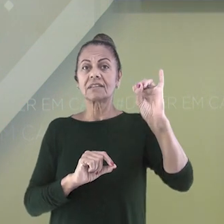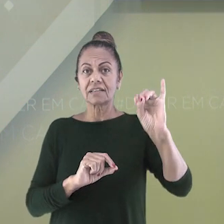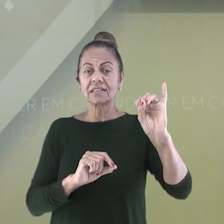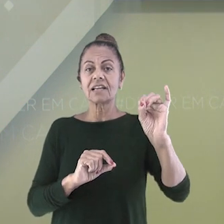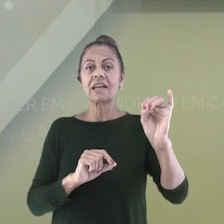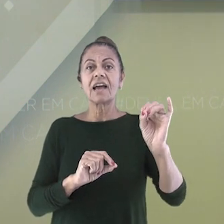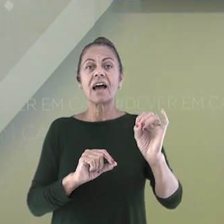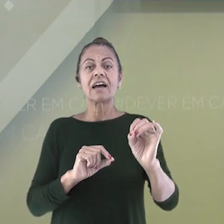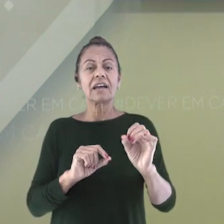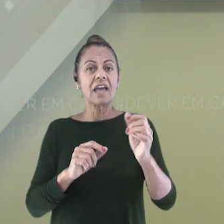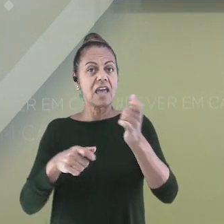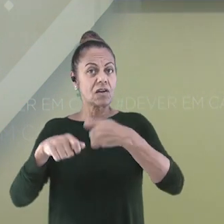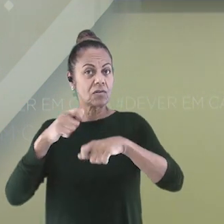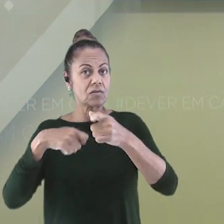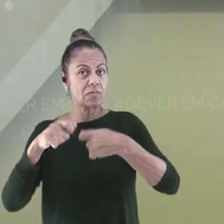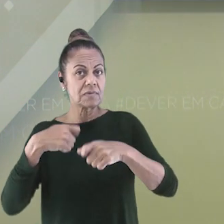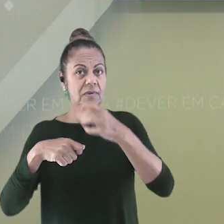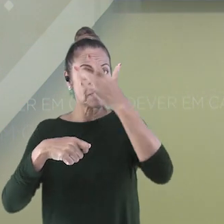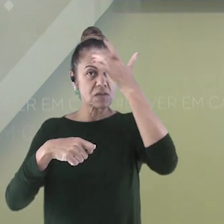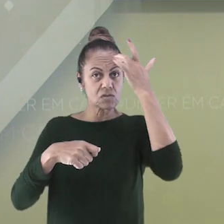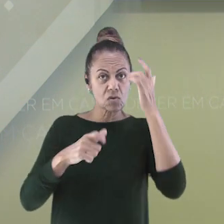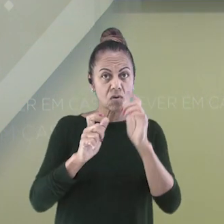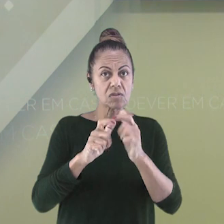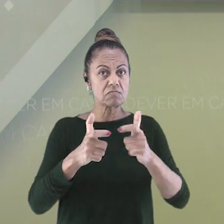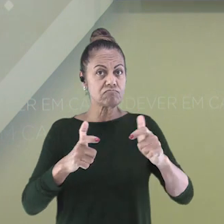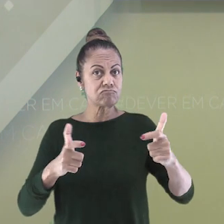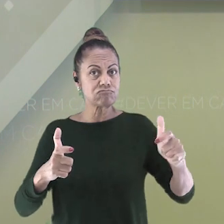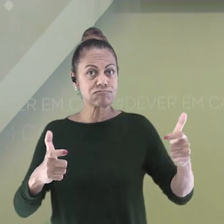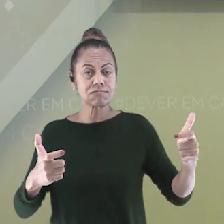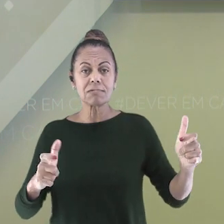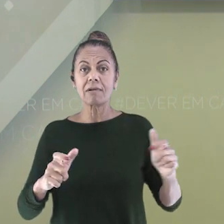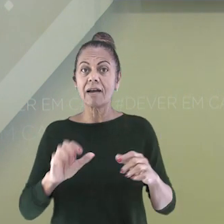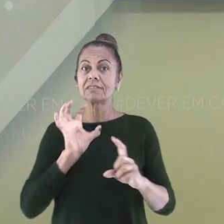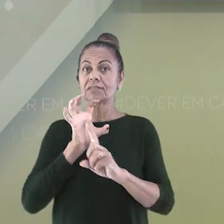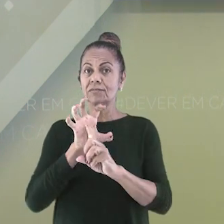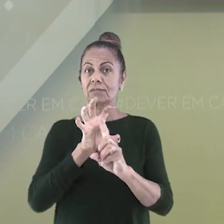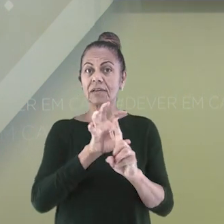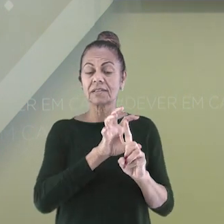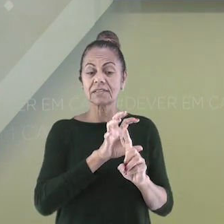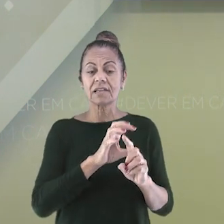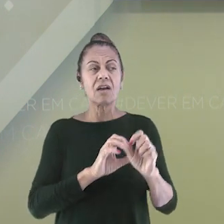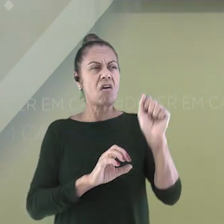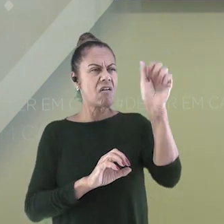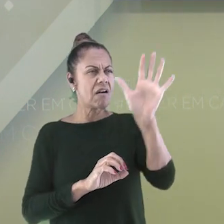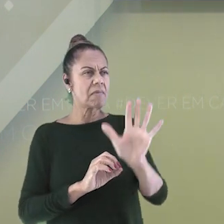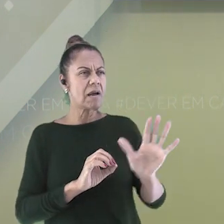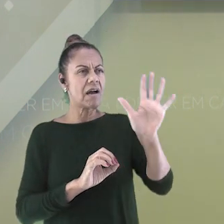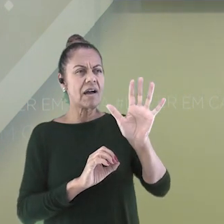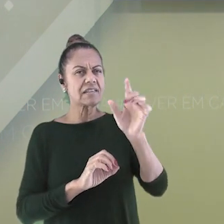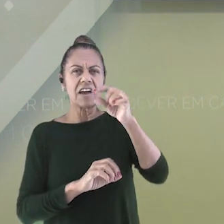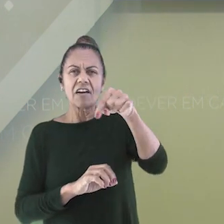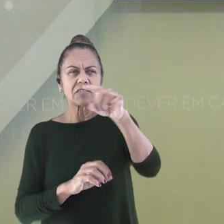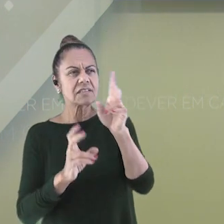economia e fluxo de pessoas. Veja no mapa como se dava essa divisão. Consegue reconhecer a